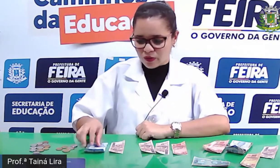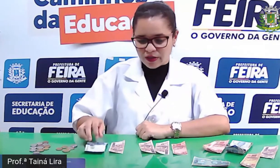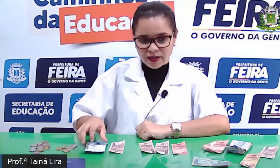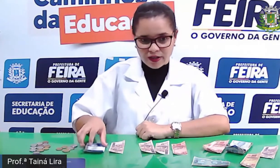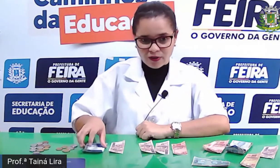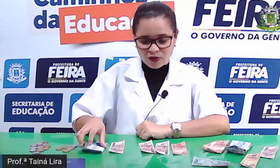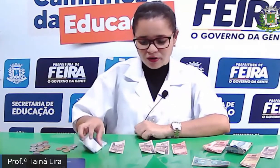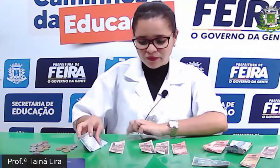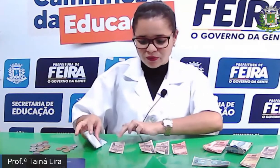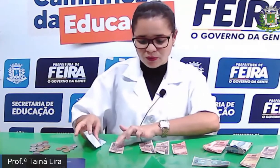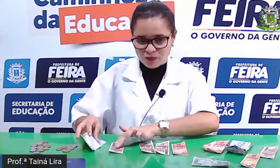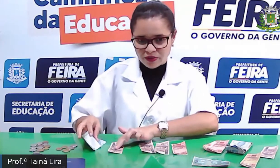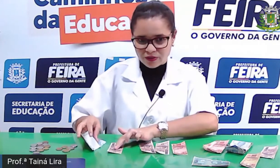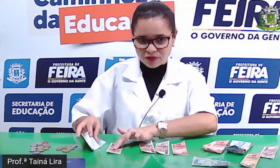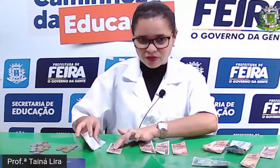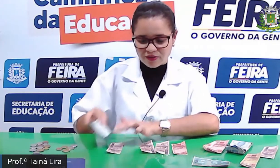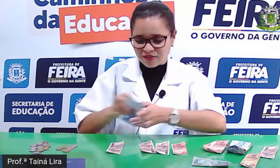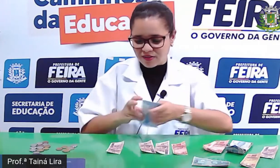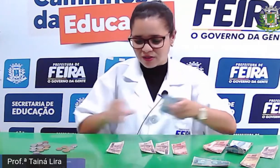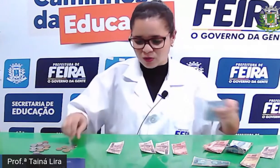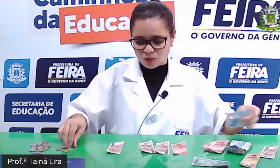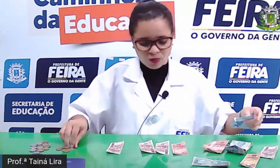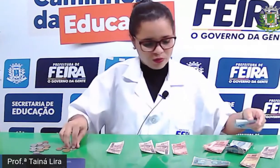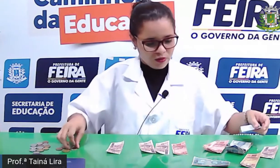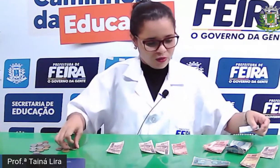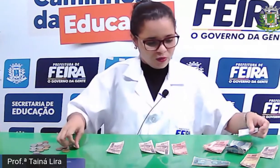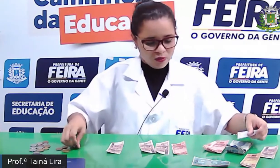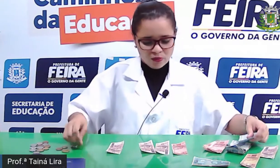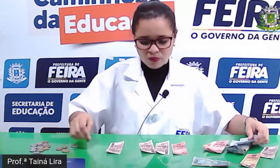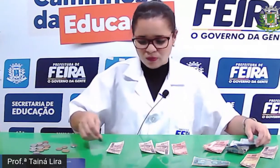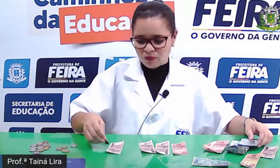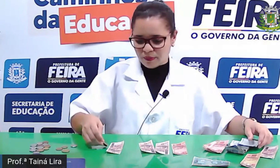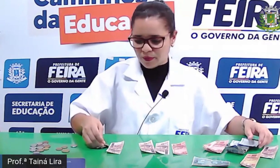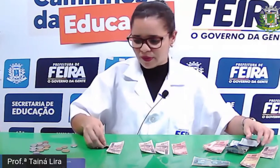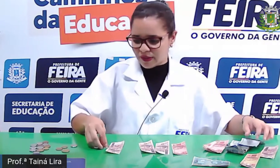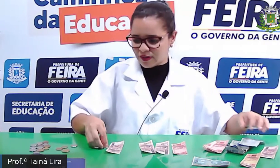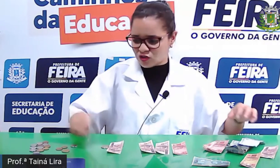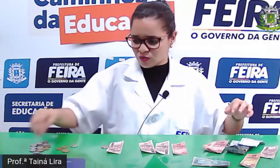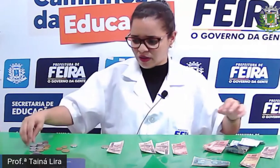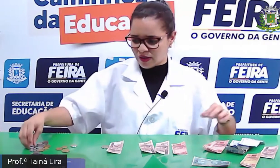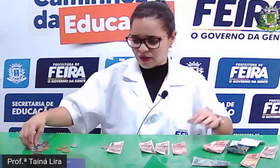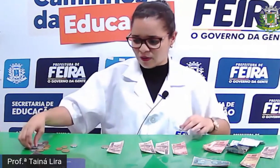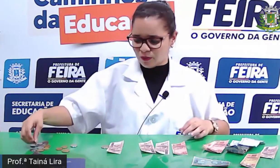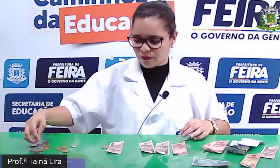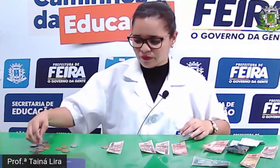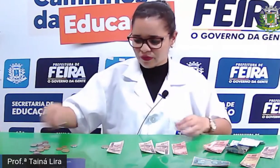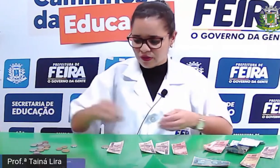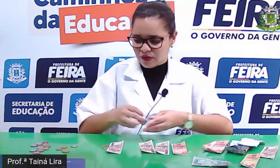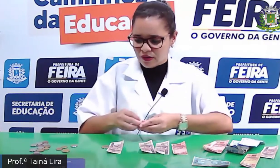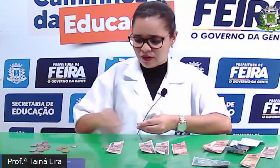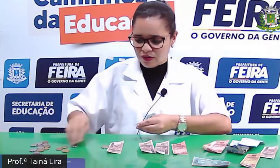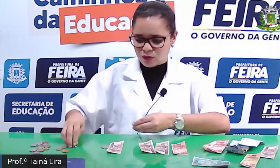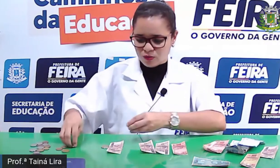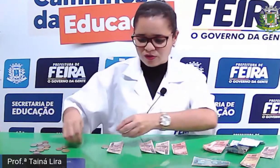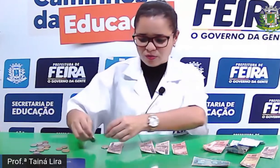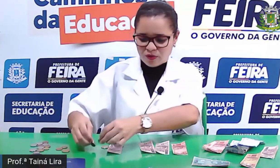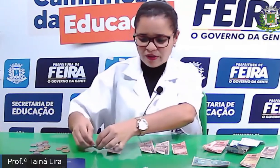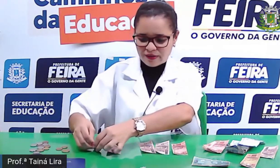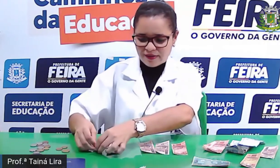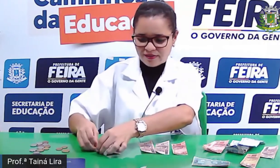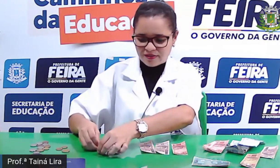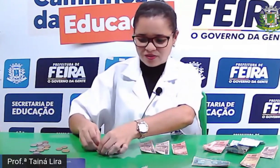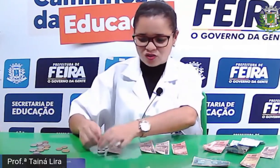colocar, ó, uma nota de cinco, uma moeda de um real e duas